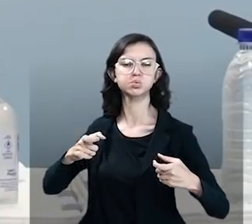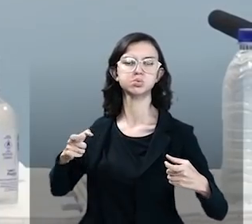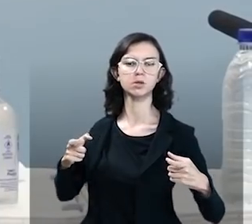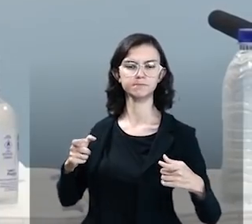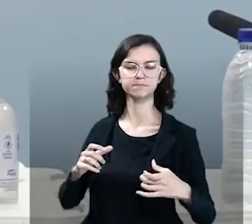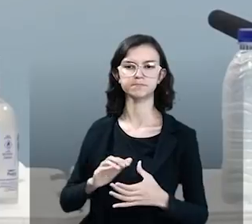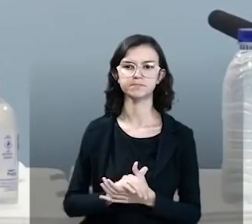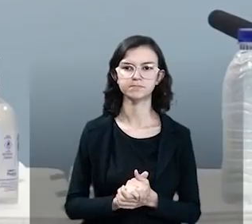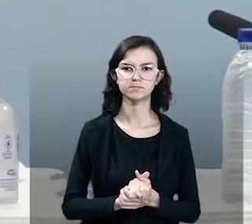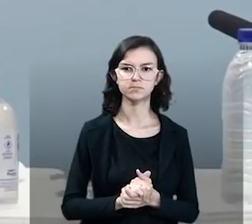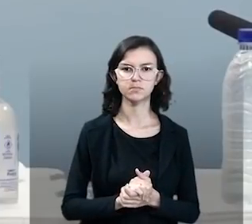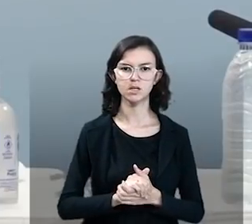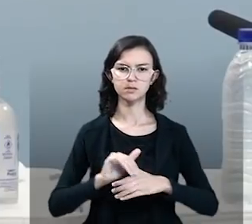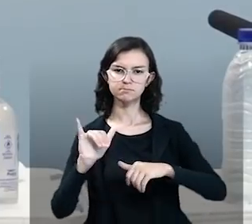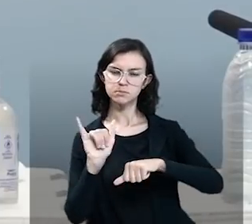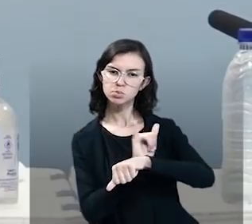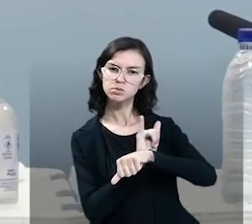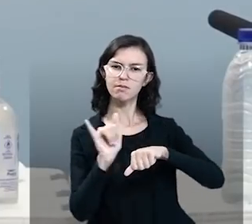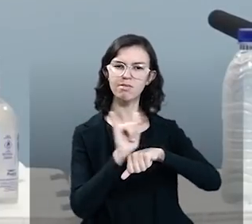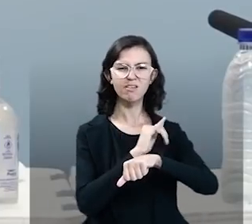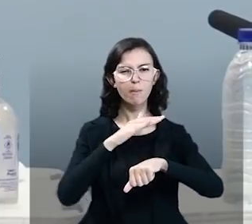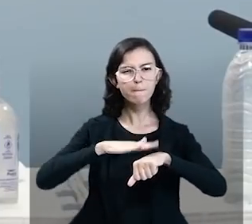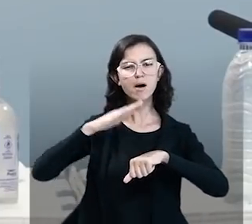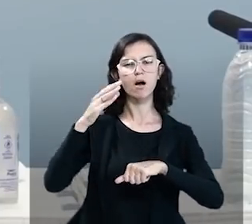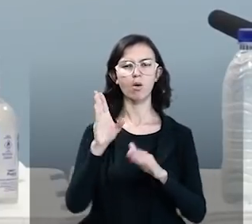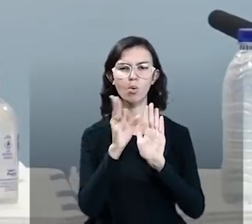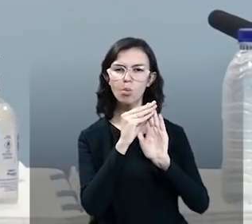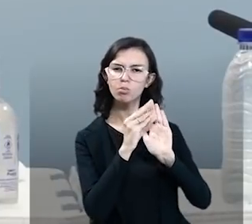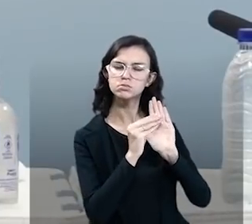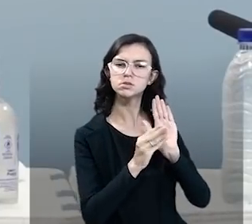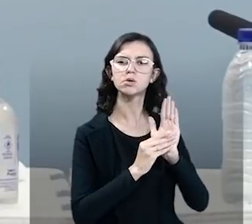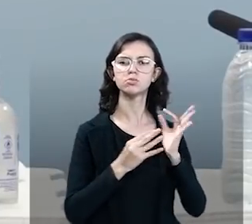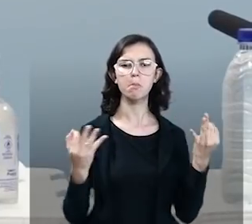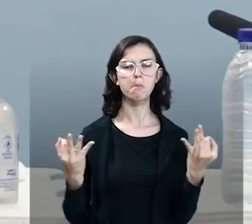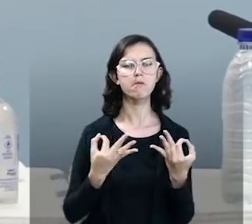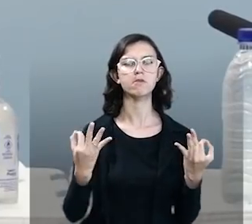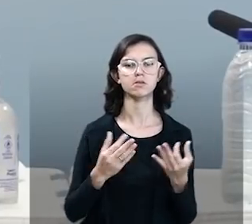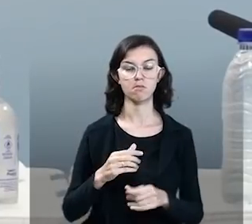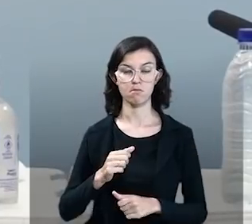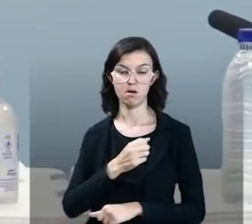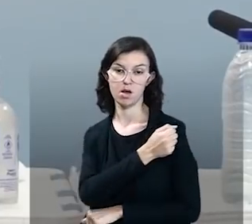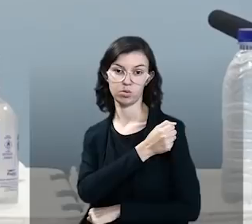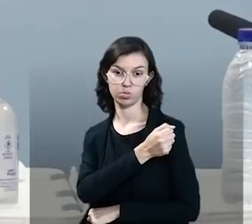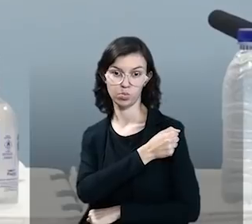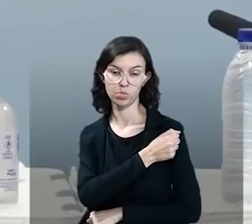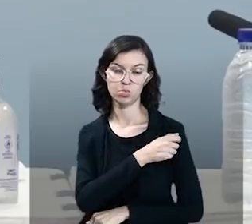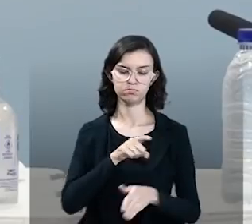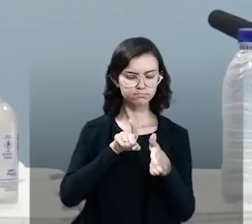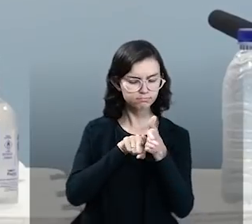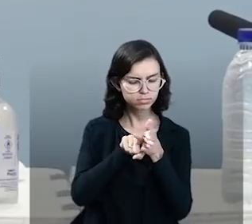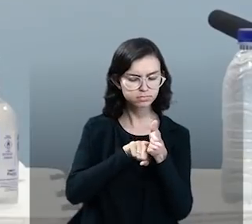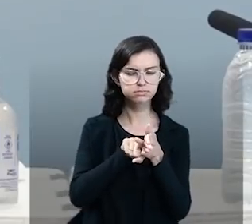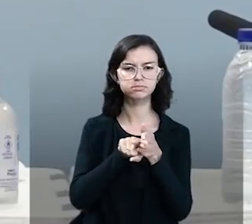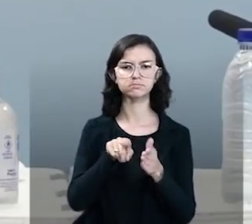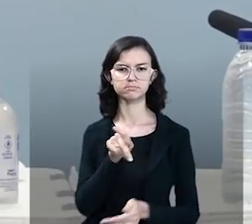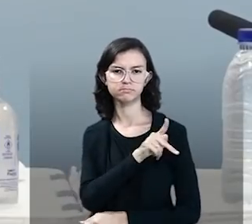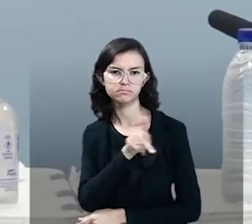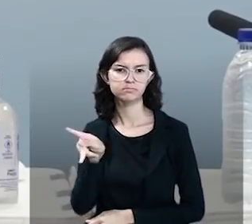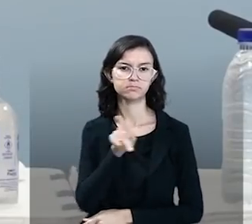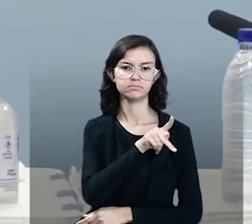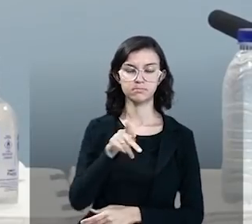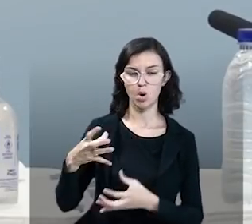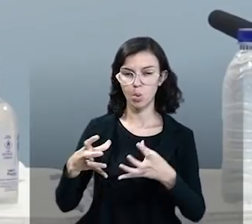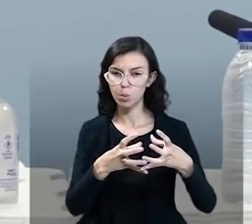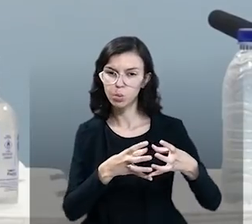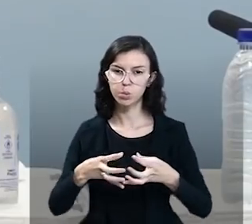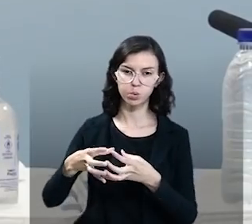oferta de ferramentas e conteúdos qualificados para estudantes, pesquisadores, professores,